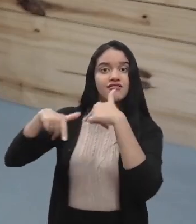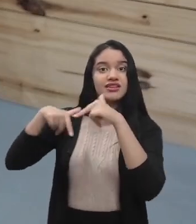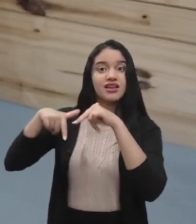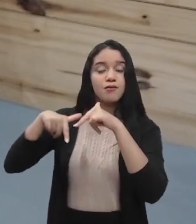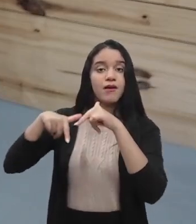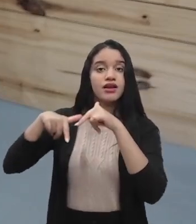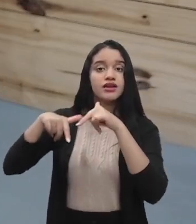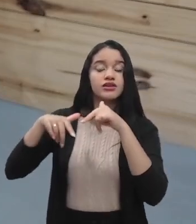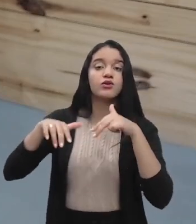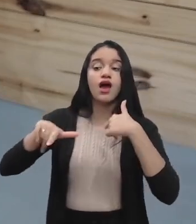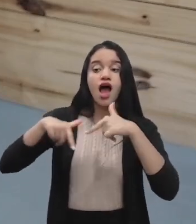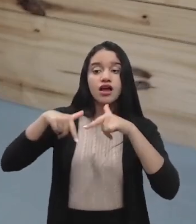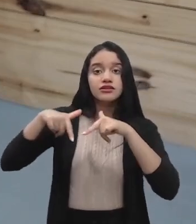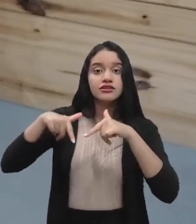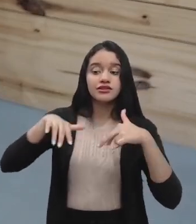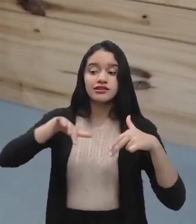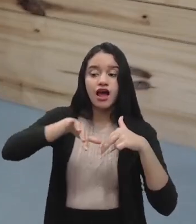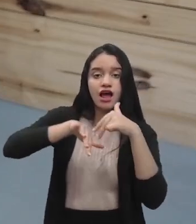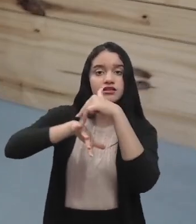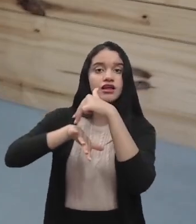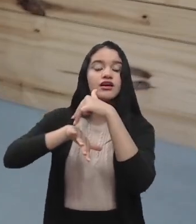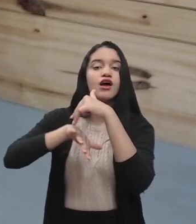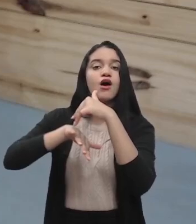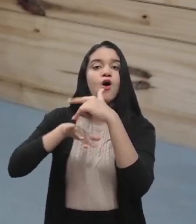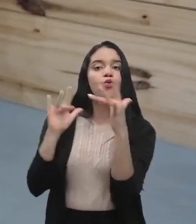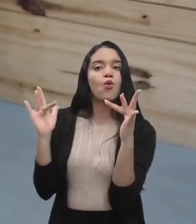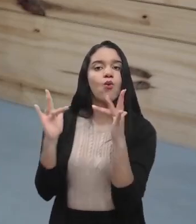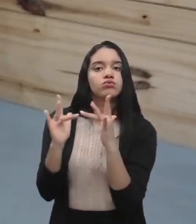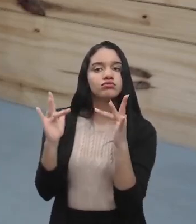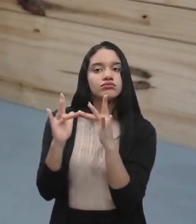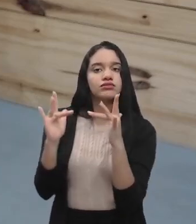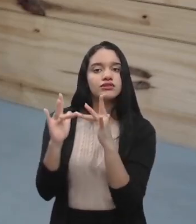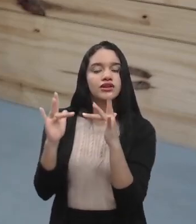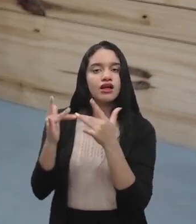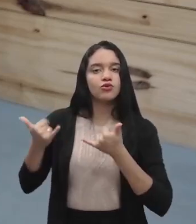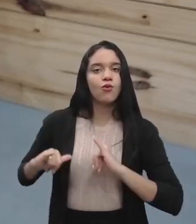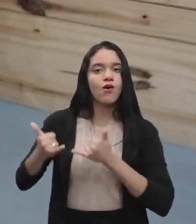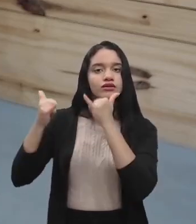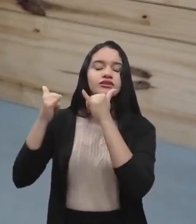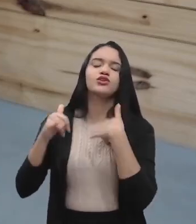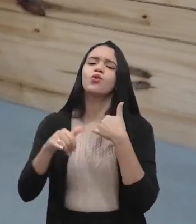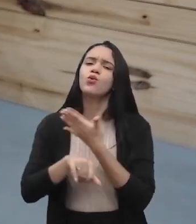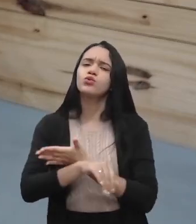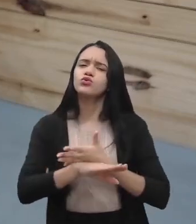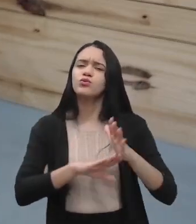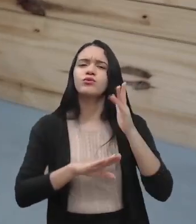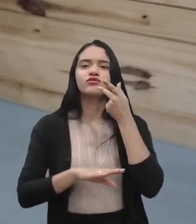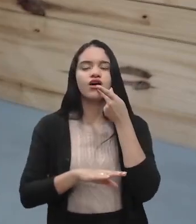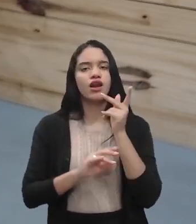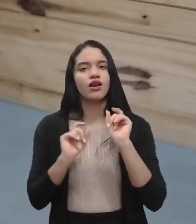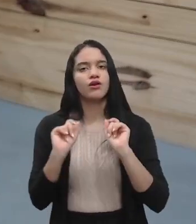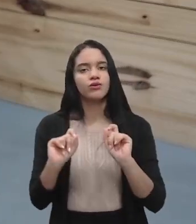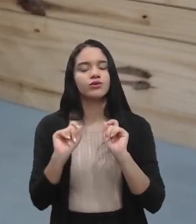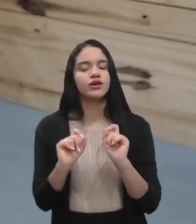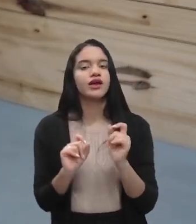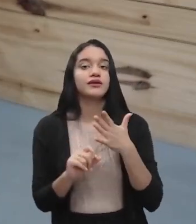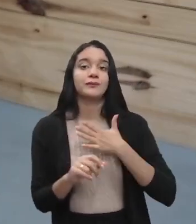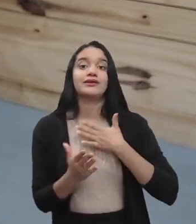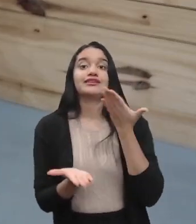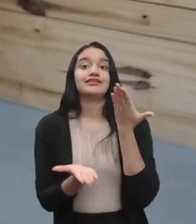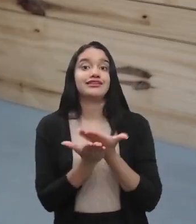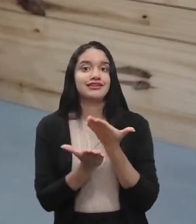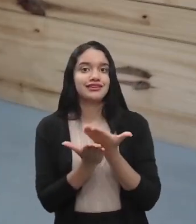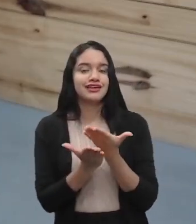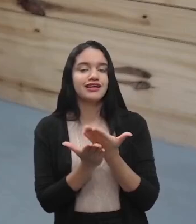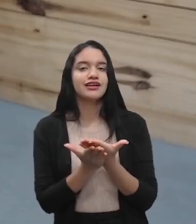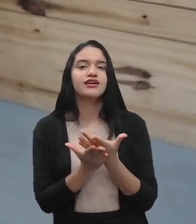tensão. É, porque eu costumo dizer também quando faço minhas aulas e até para adultos, né, até para... Desculpa,